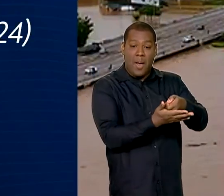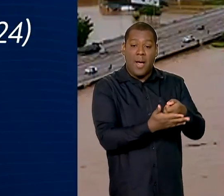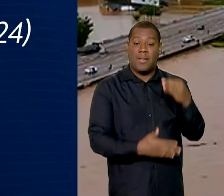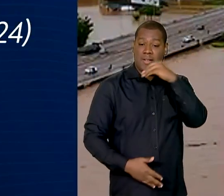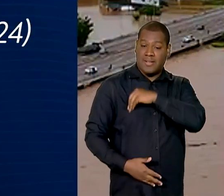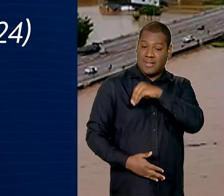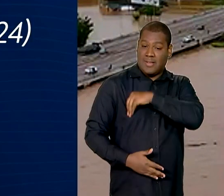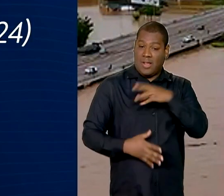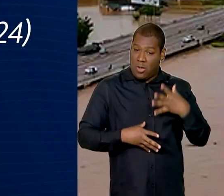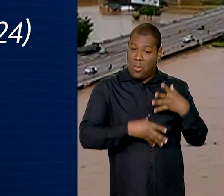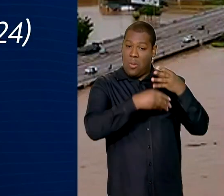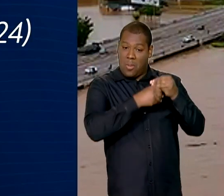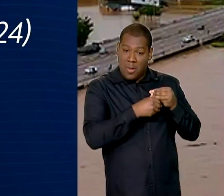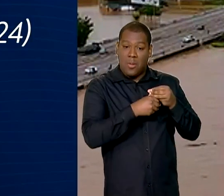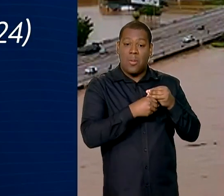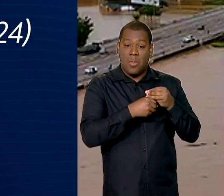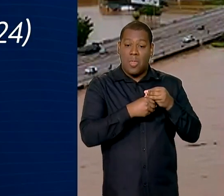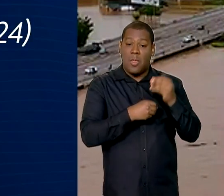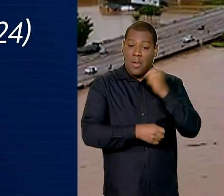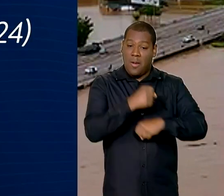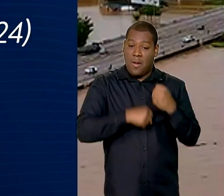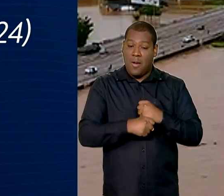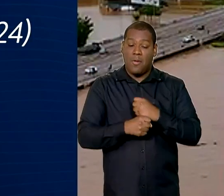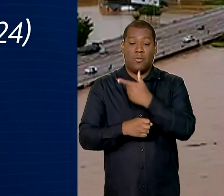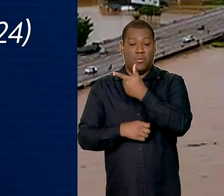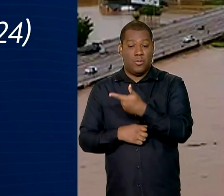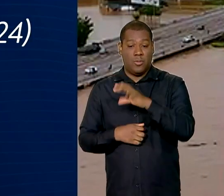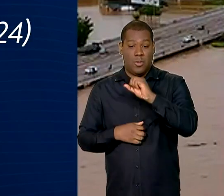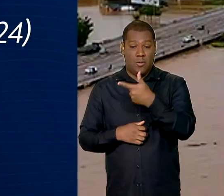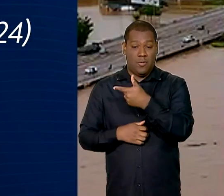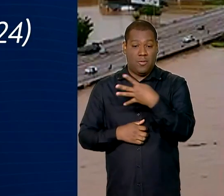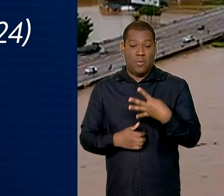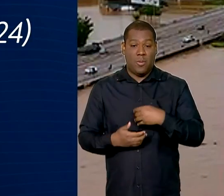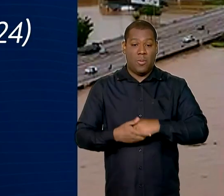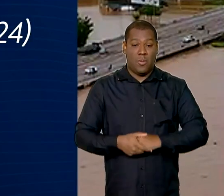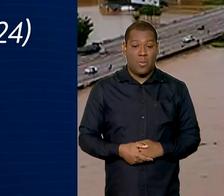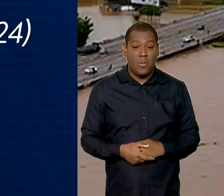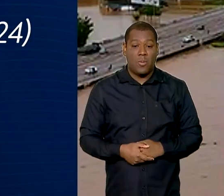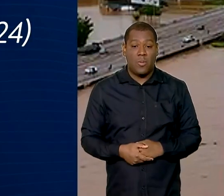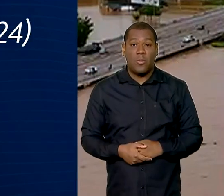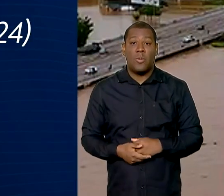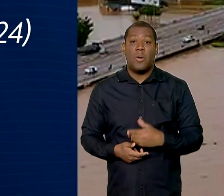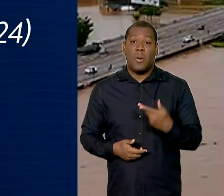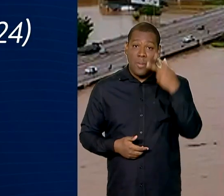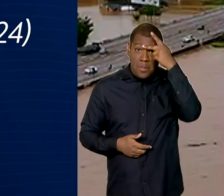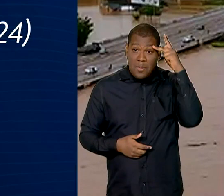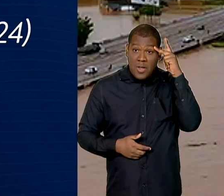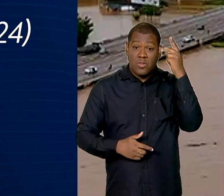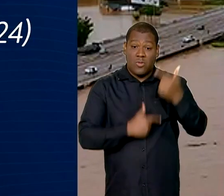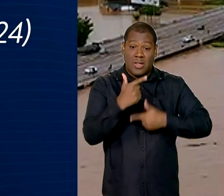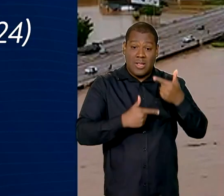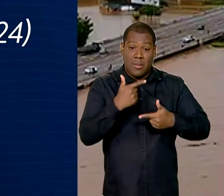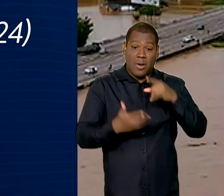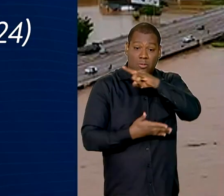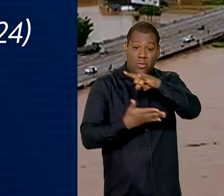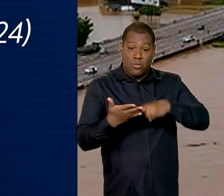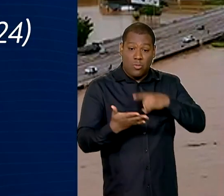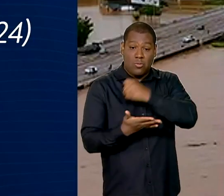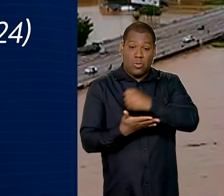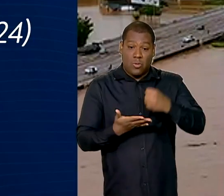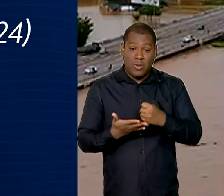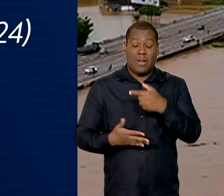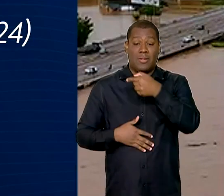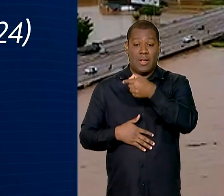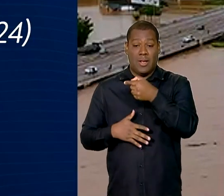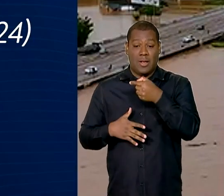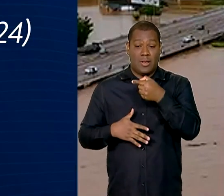abono salarial 2024. São 705 mil trabalhadores com carteira assinada,